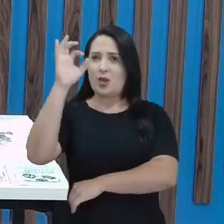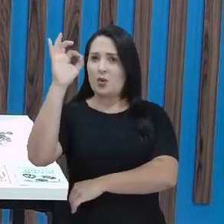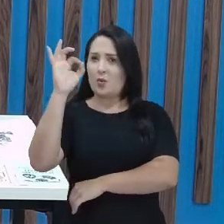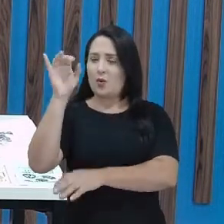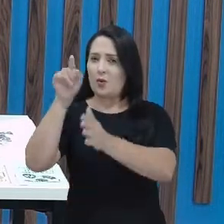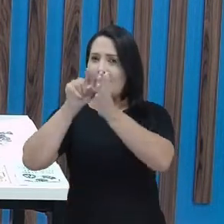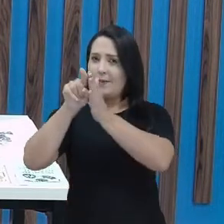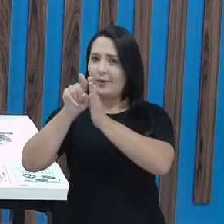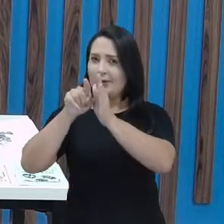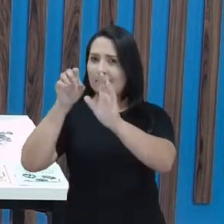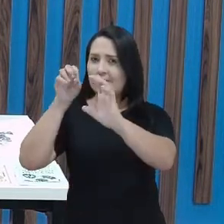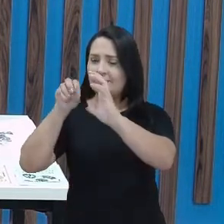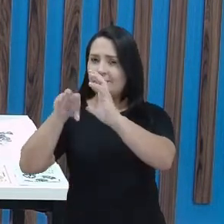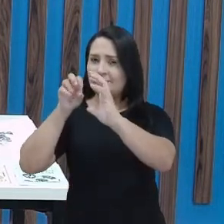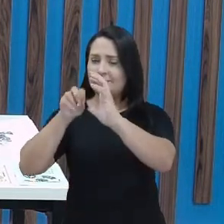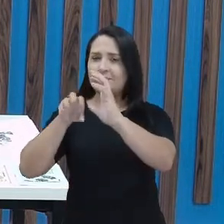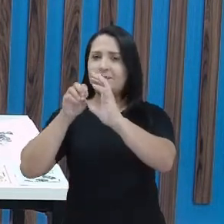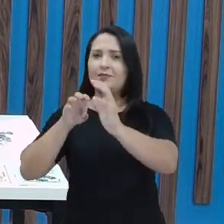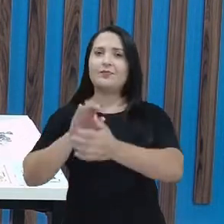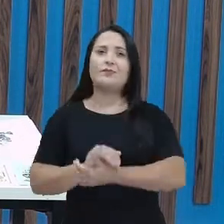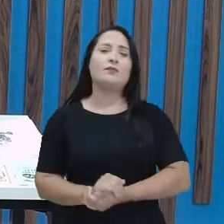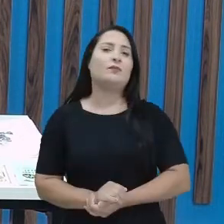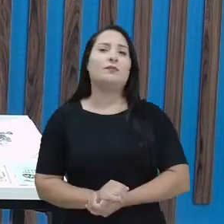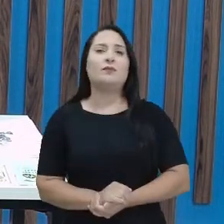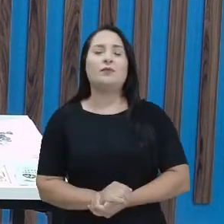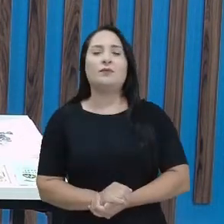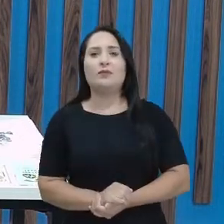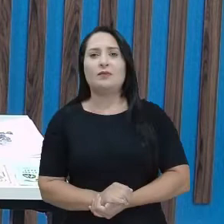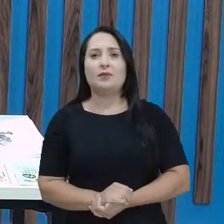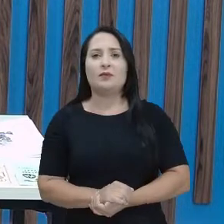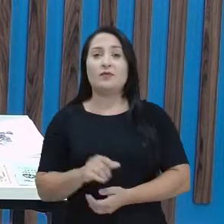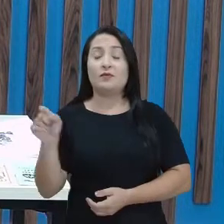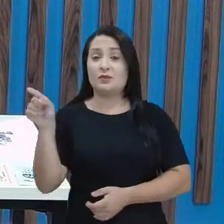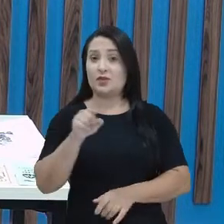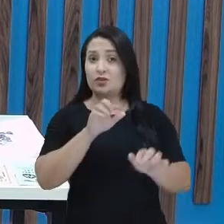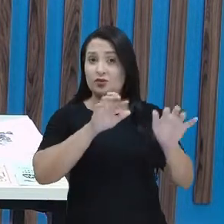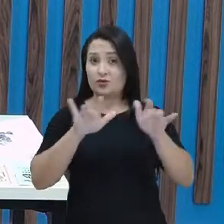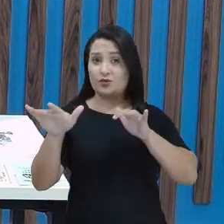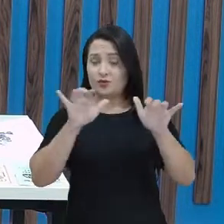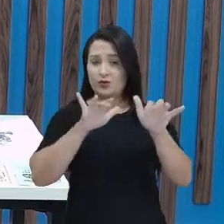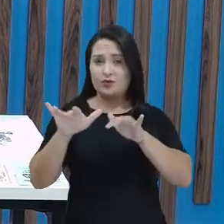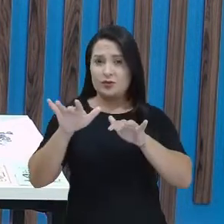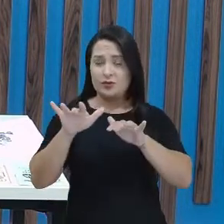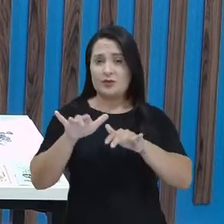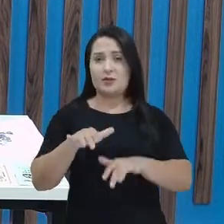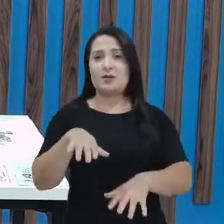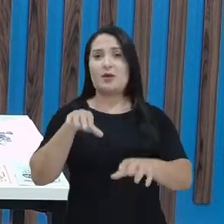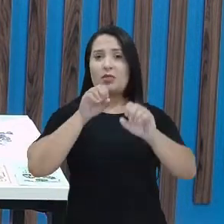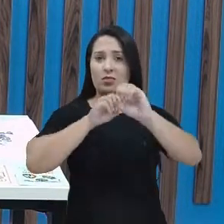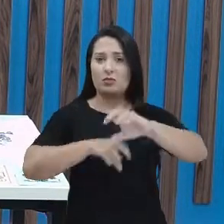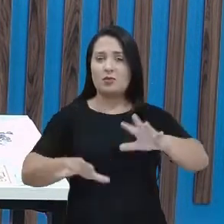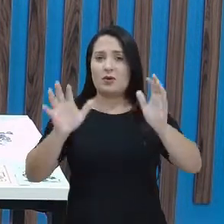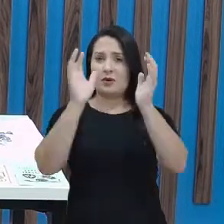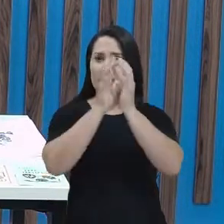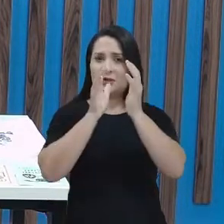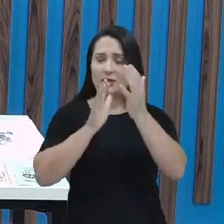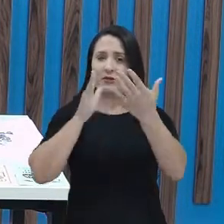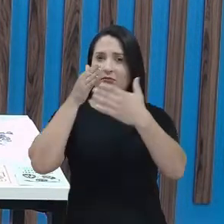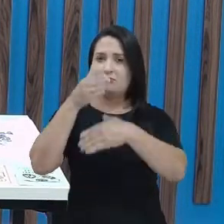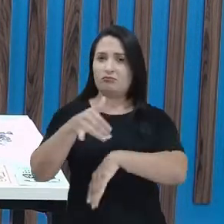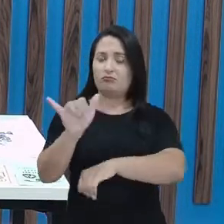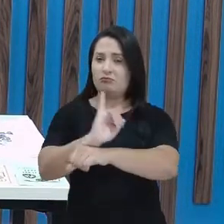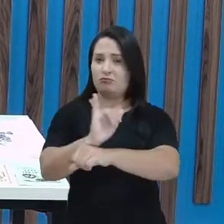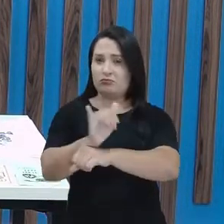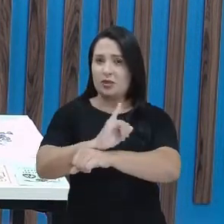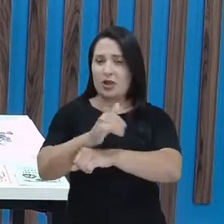Educa Recife. Você, aliás, tem uma lupa, você digita Educa Recife, entra no canal da Prefeitura e lá você vai